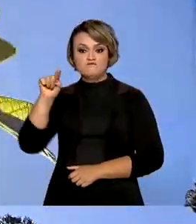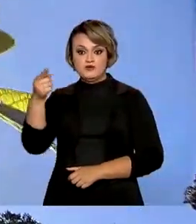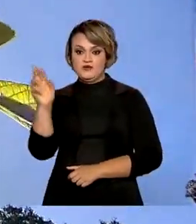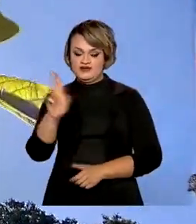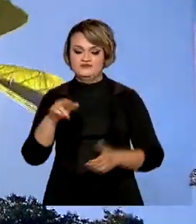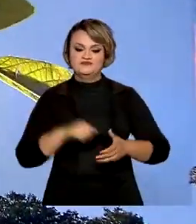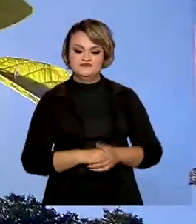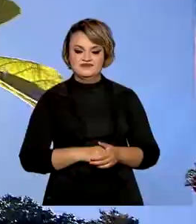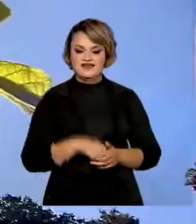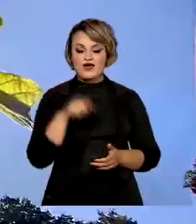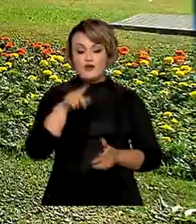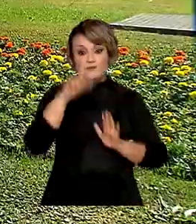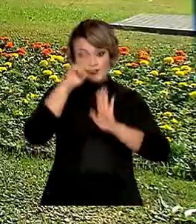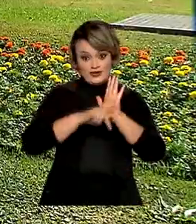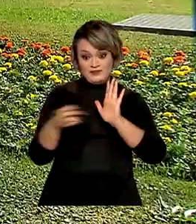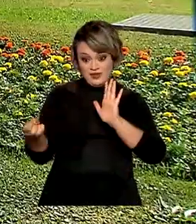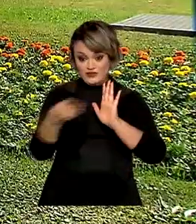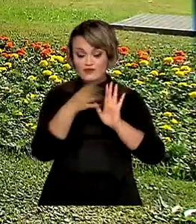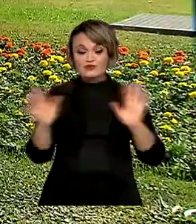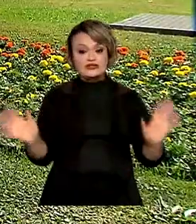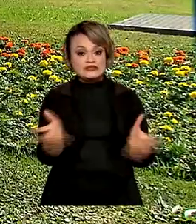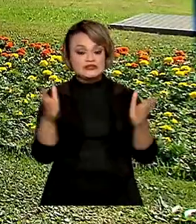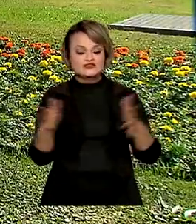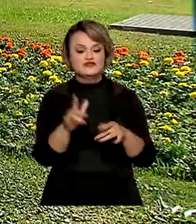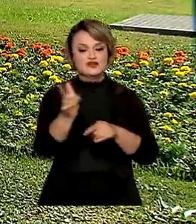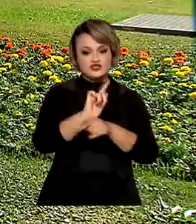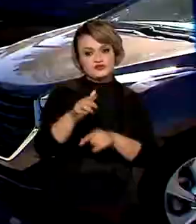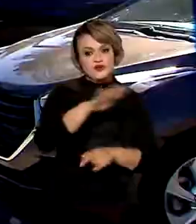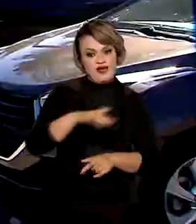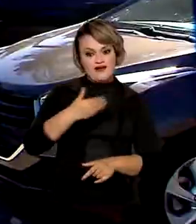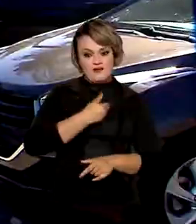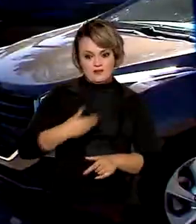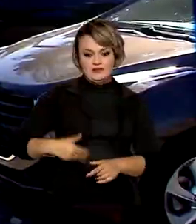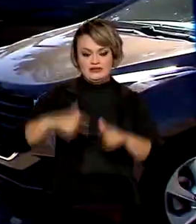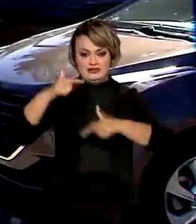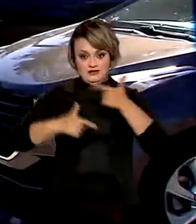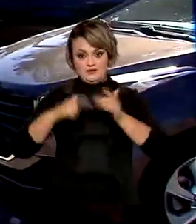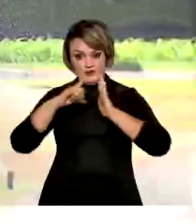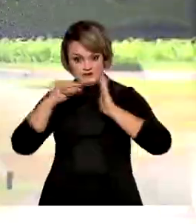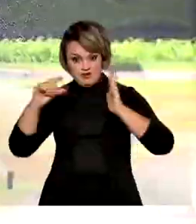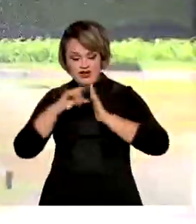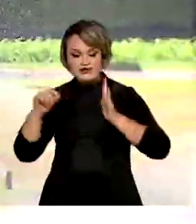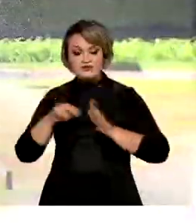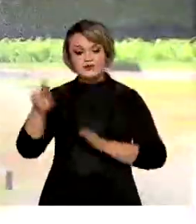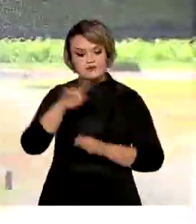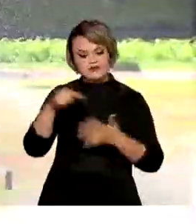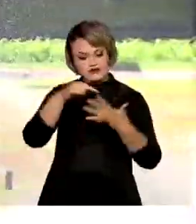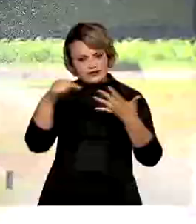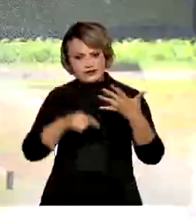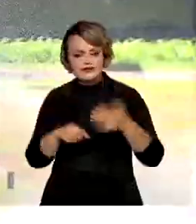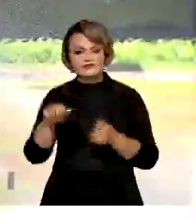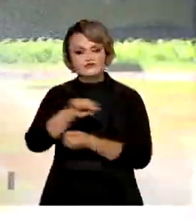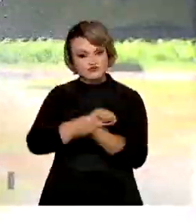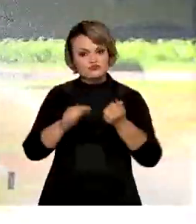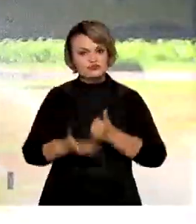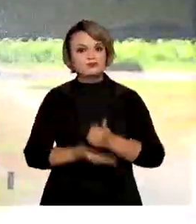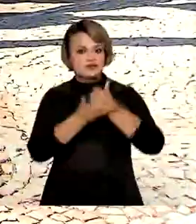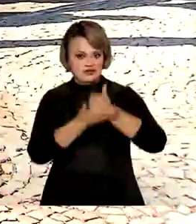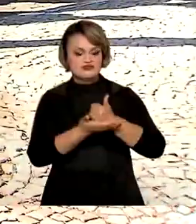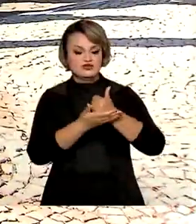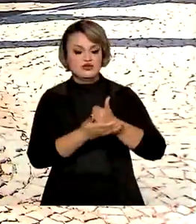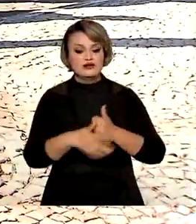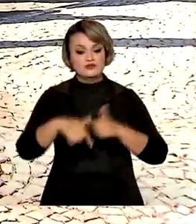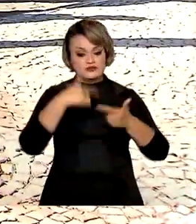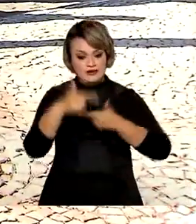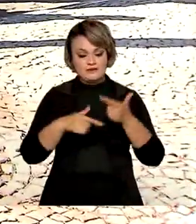Sustentável, o programa pretende incentivar gestores públicos do Palácio a utilizarem critérios de sustentabilidade